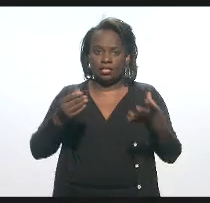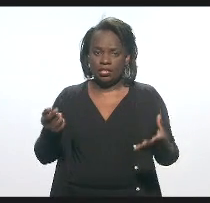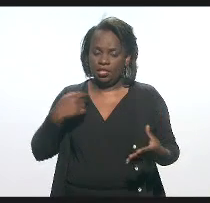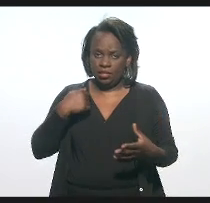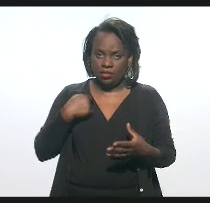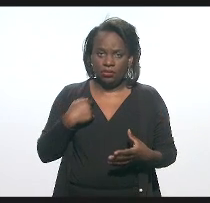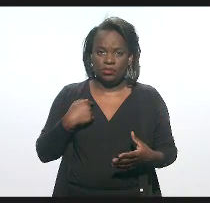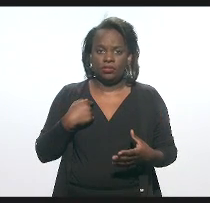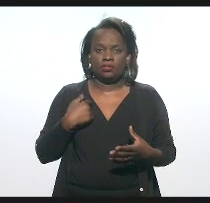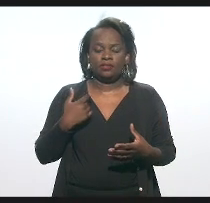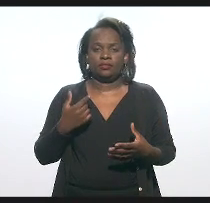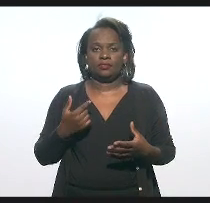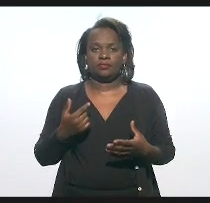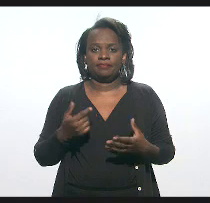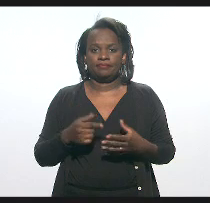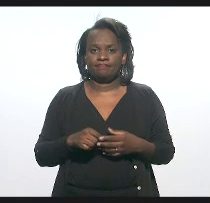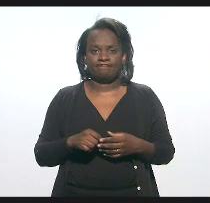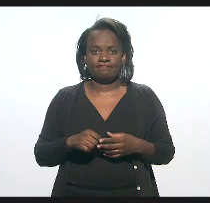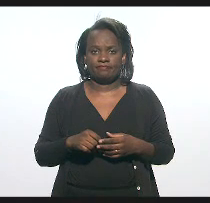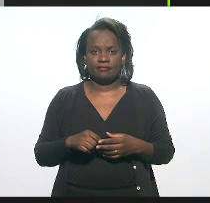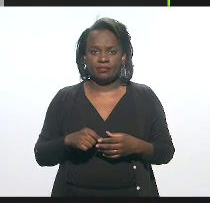na parte...